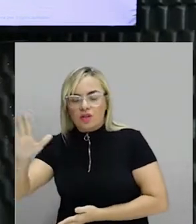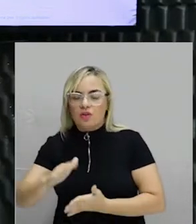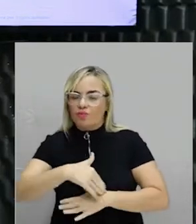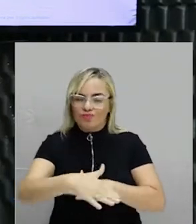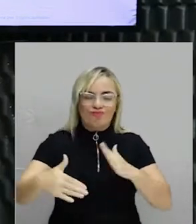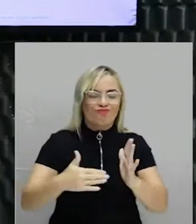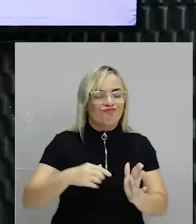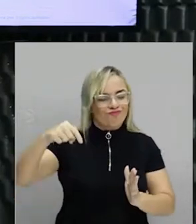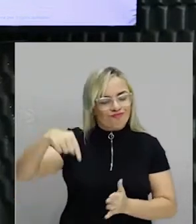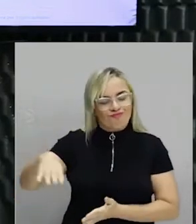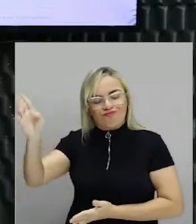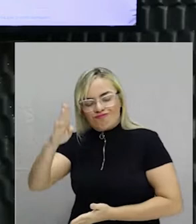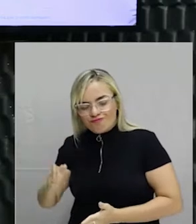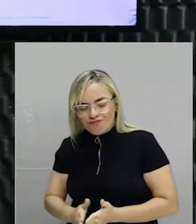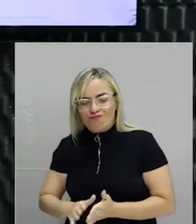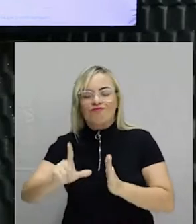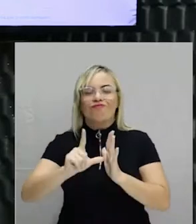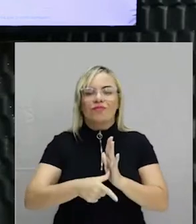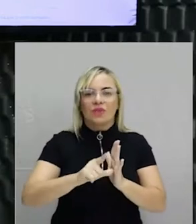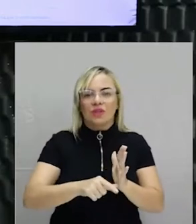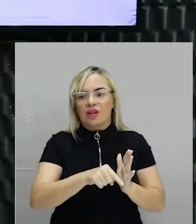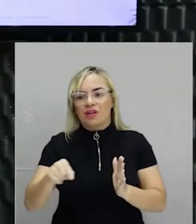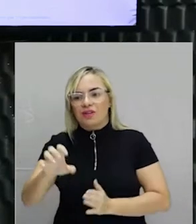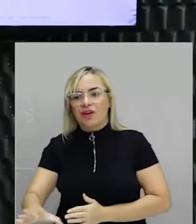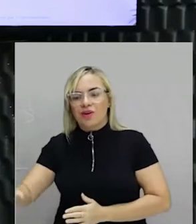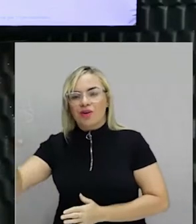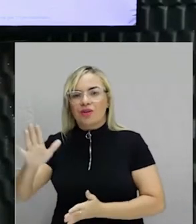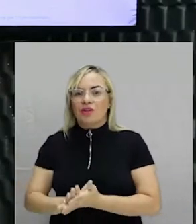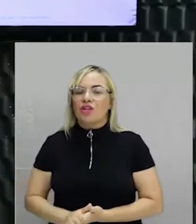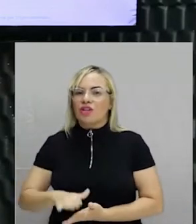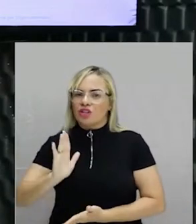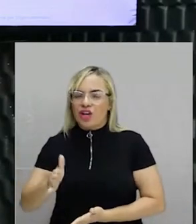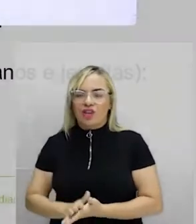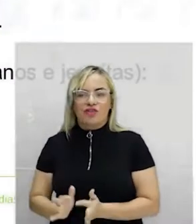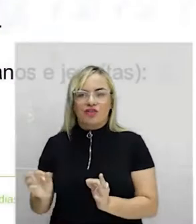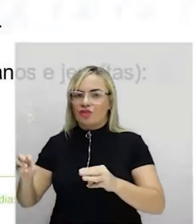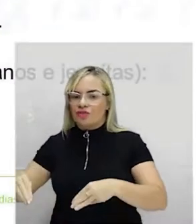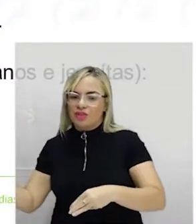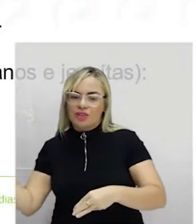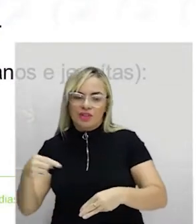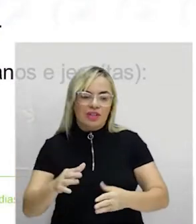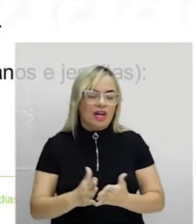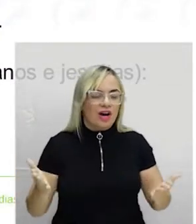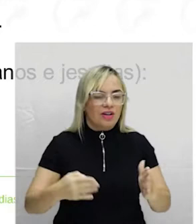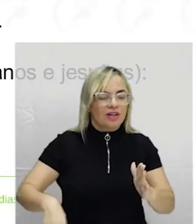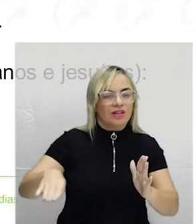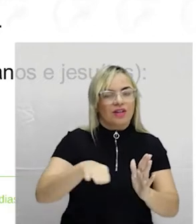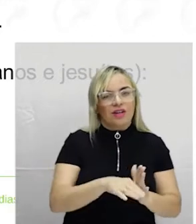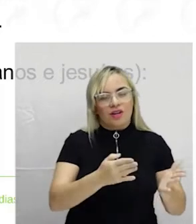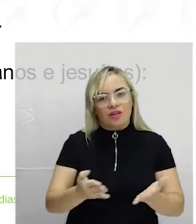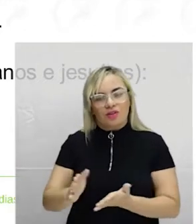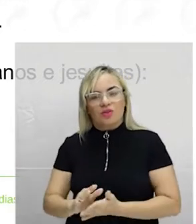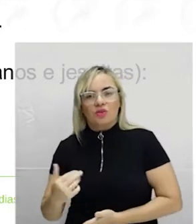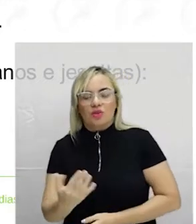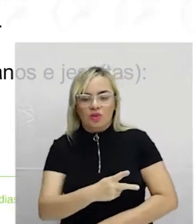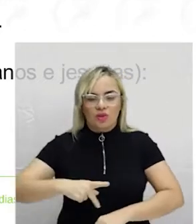atrasado, Barroco na Europa já havia acabado, enquanto o Barroco no Brasil estava chegando ainda no país. Resultado da situação, a gente